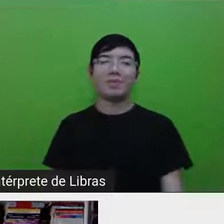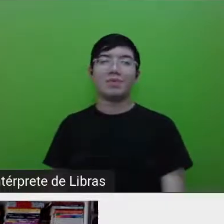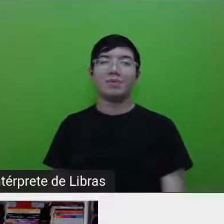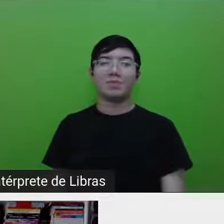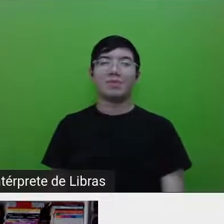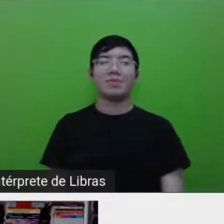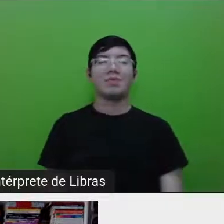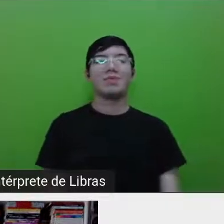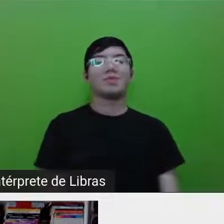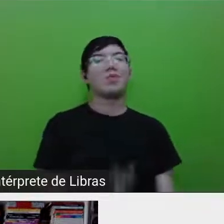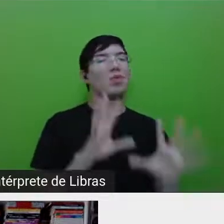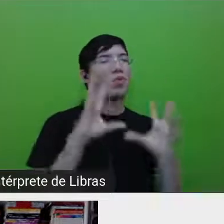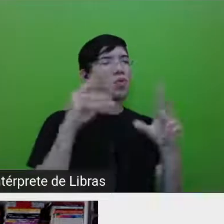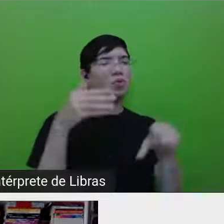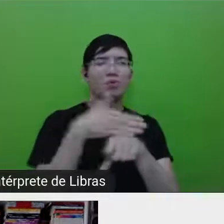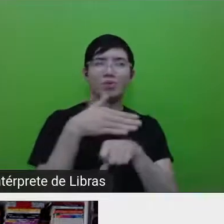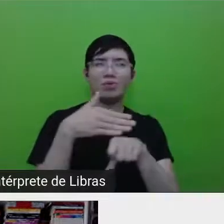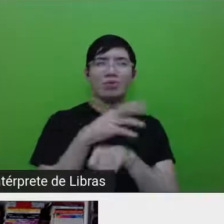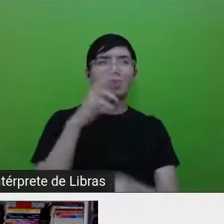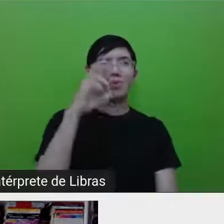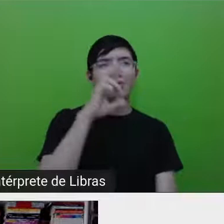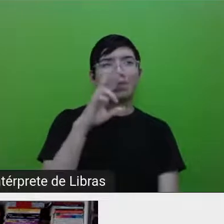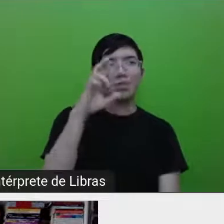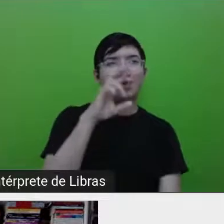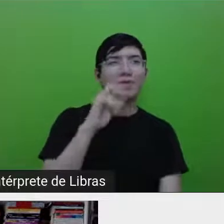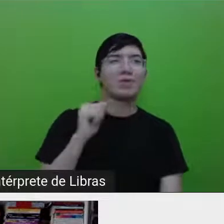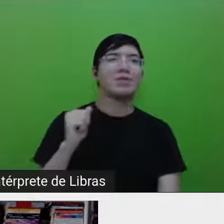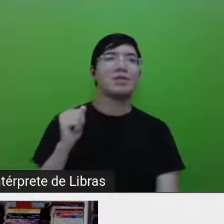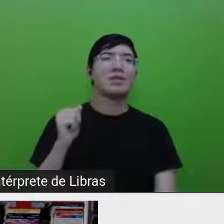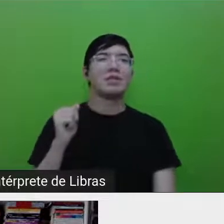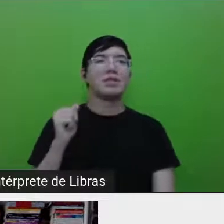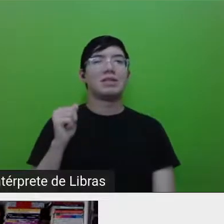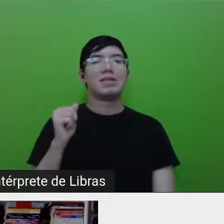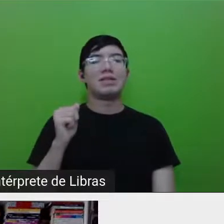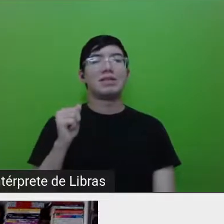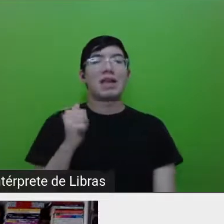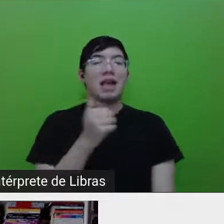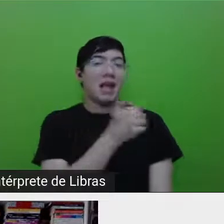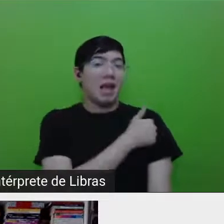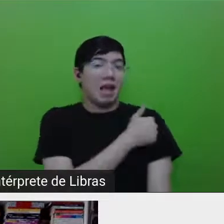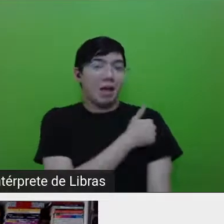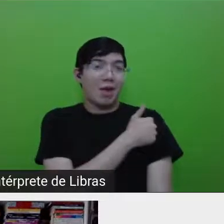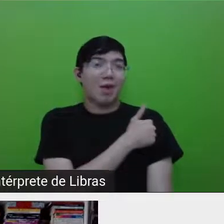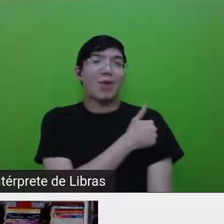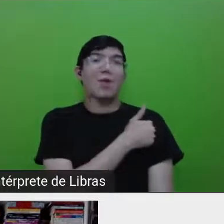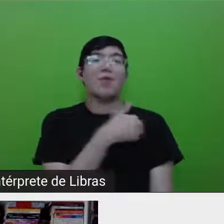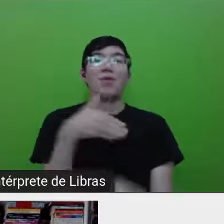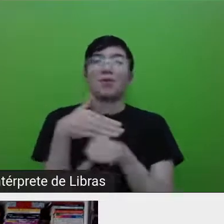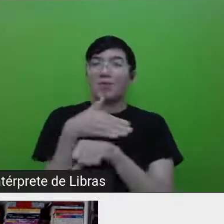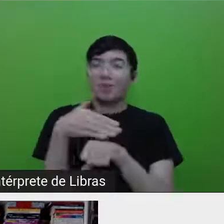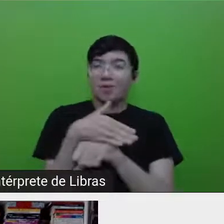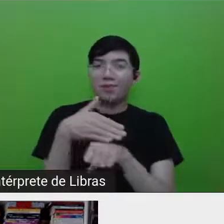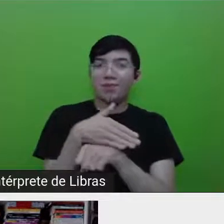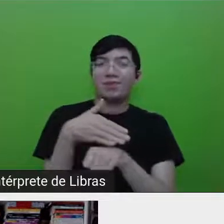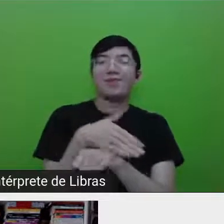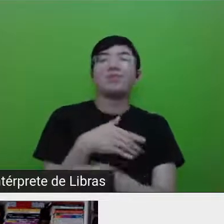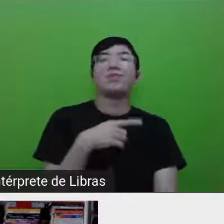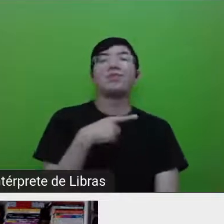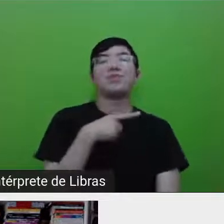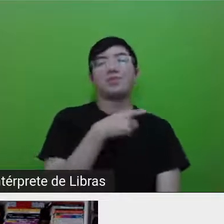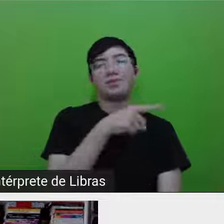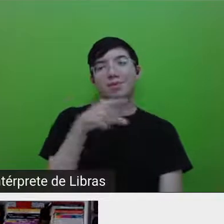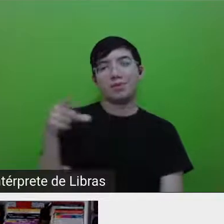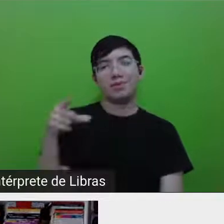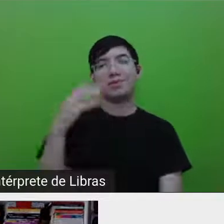minhas alunas, amigas, as alunas que participam dos meus grupos, agradeço demais